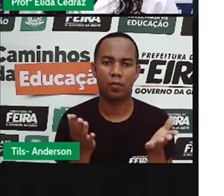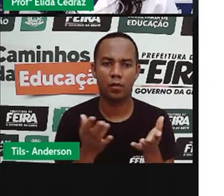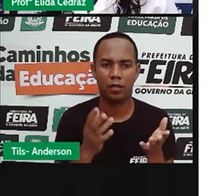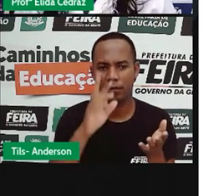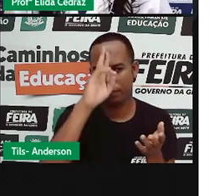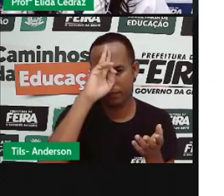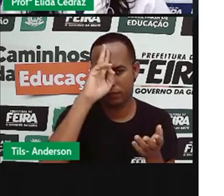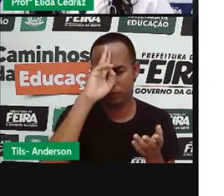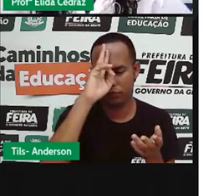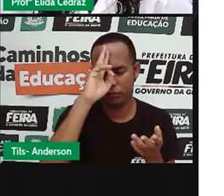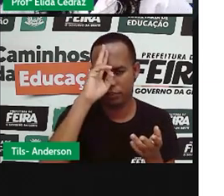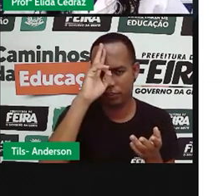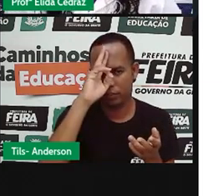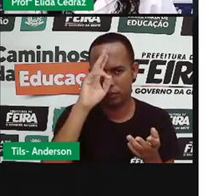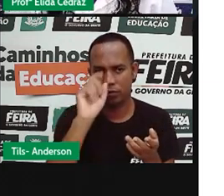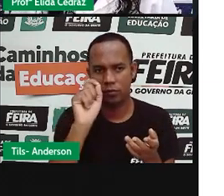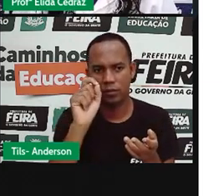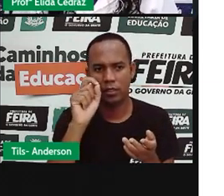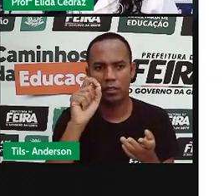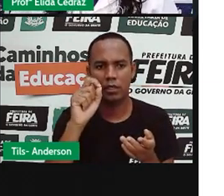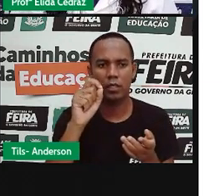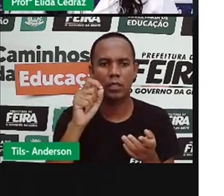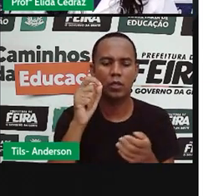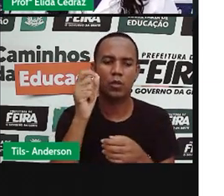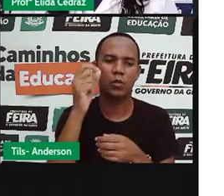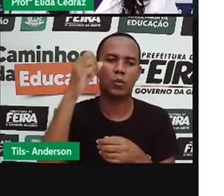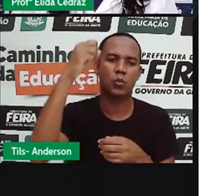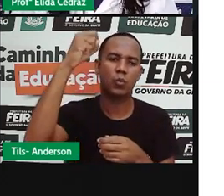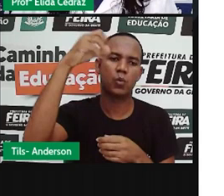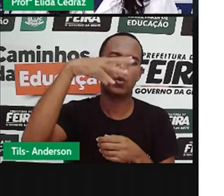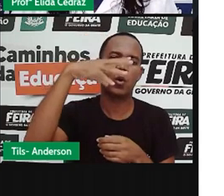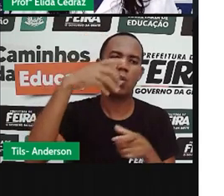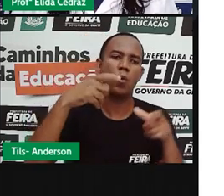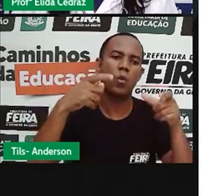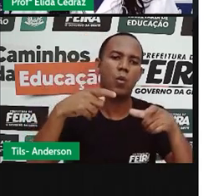-dia. Quando é meio-dia, a luz do sol bate onde, gente?